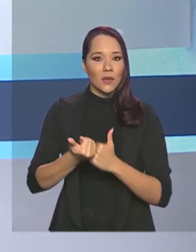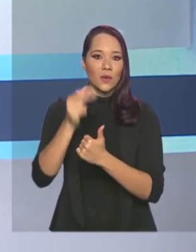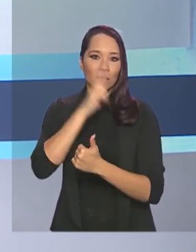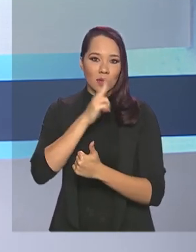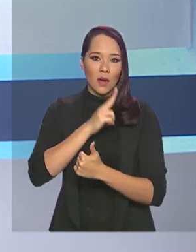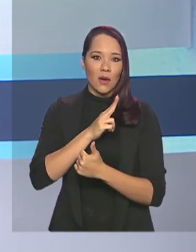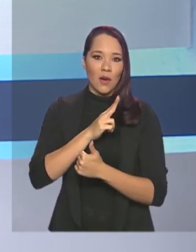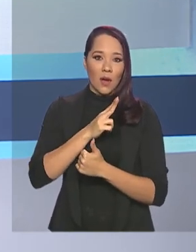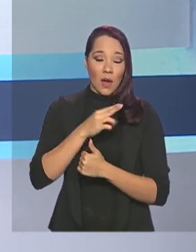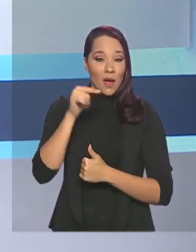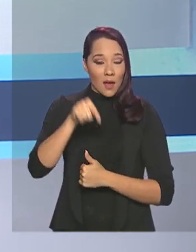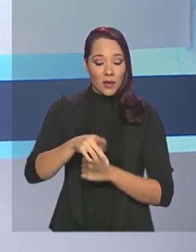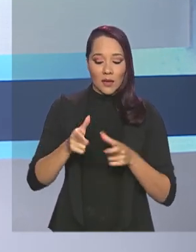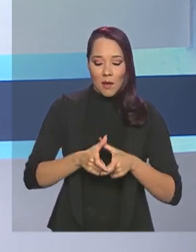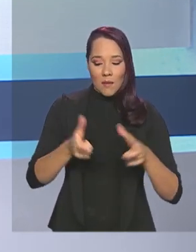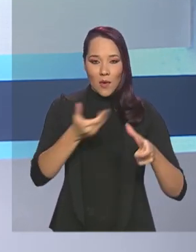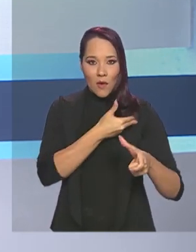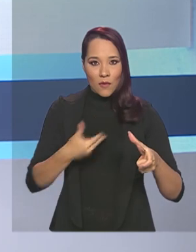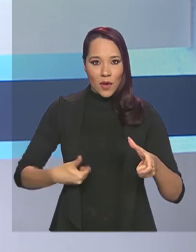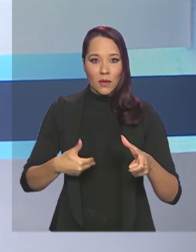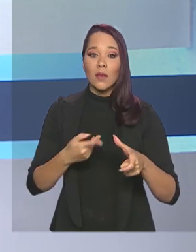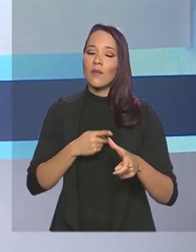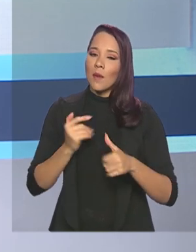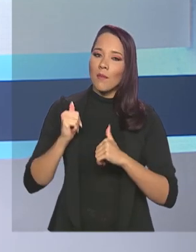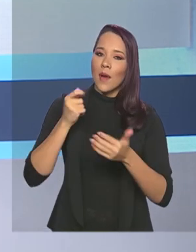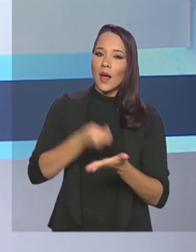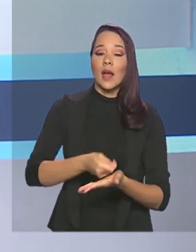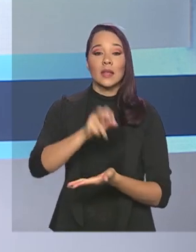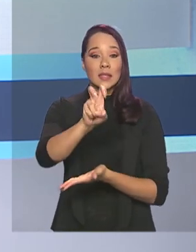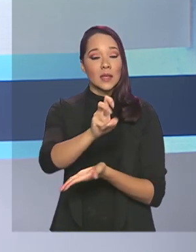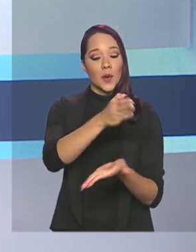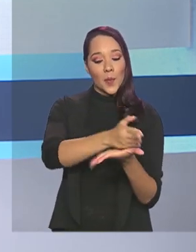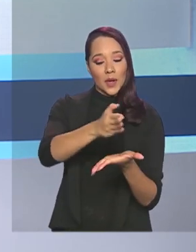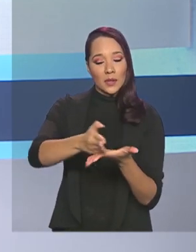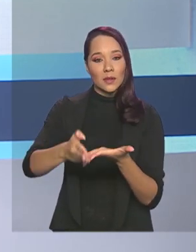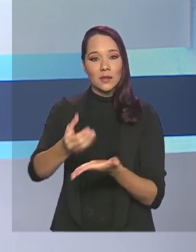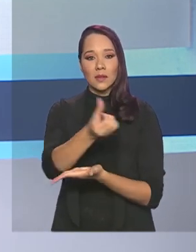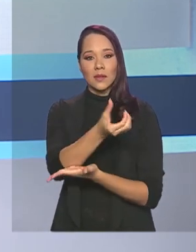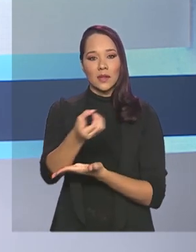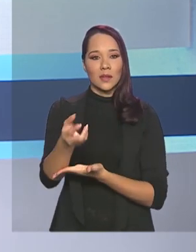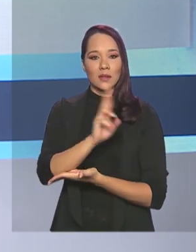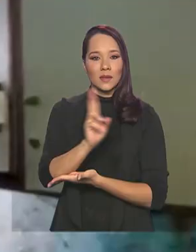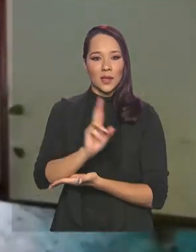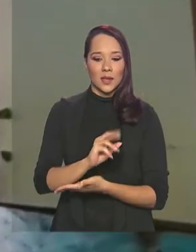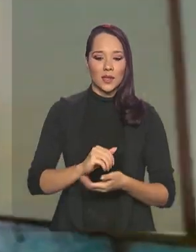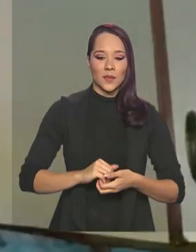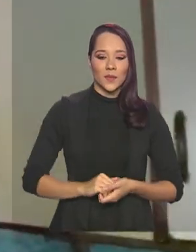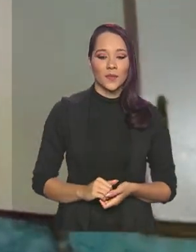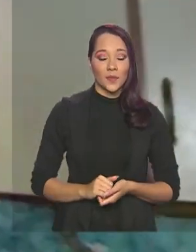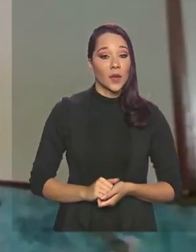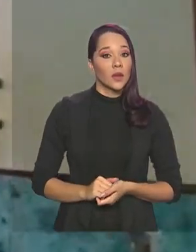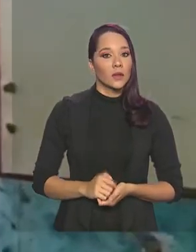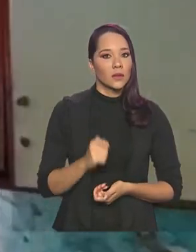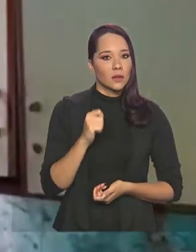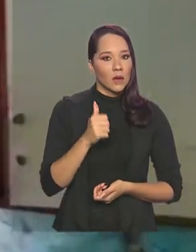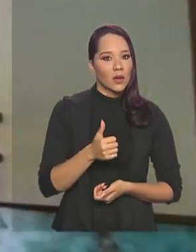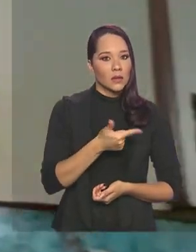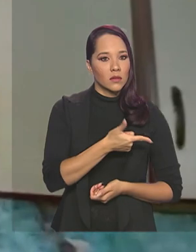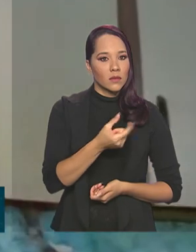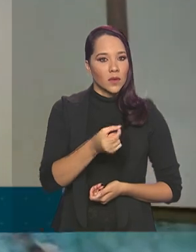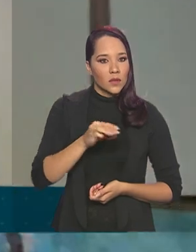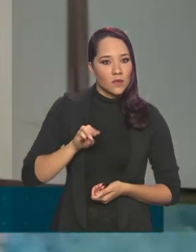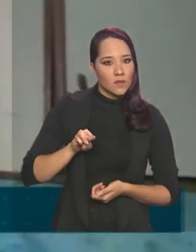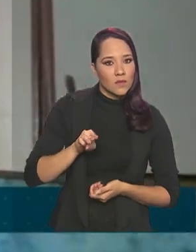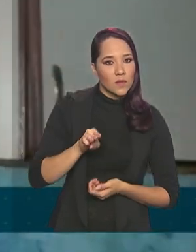ampliado pelo governo, que agora vai pagar um total de cinco parcelas de R$ 600. Os quase 20 milhões de